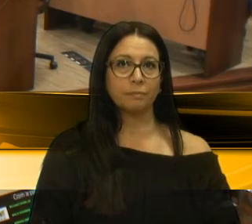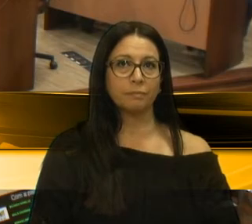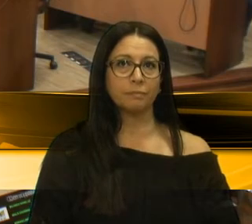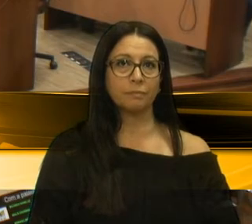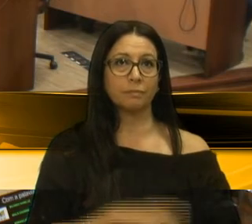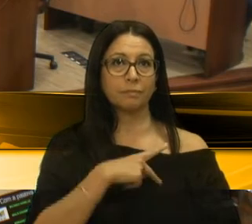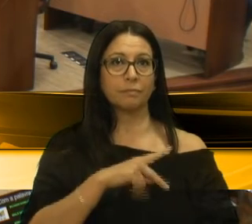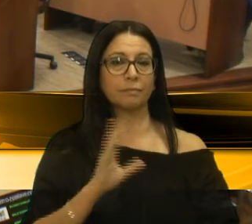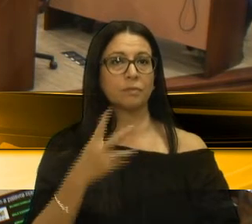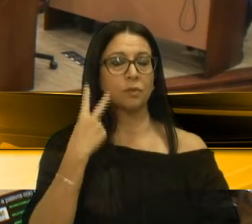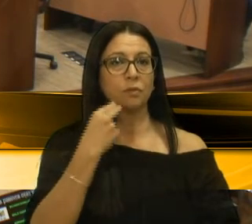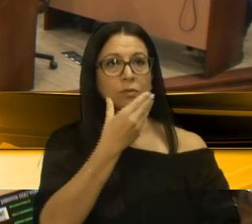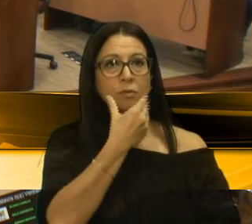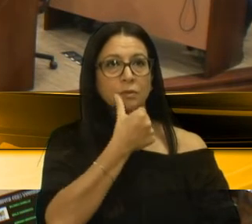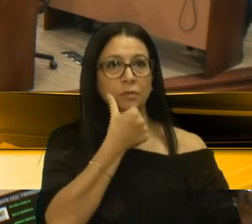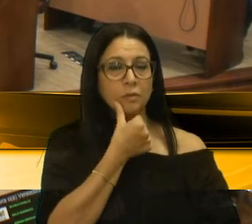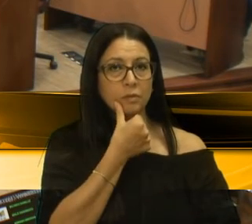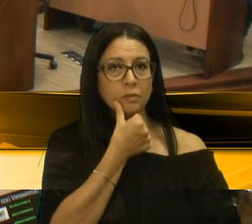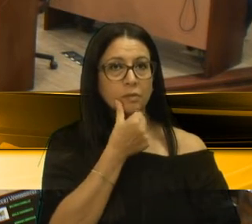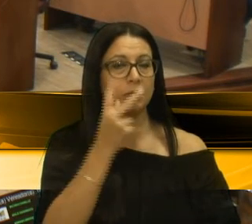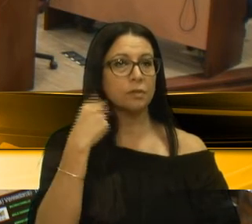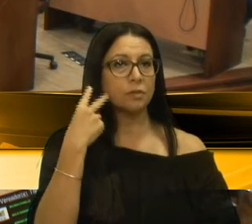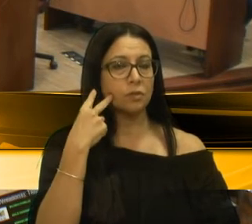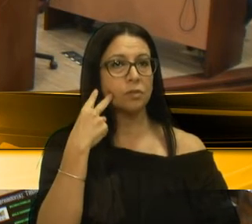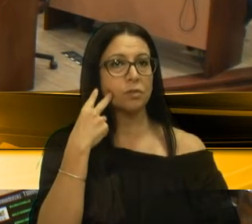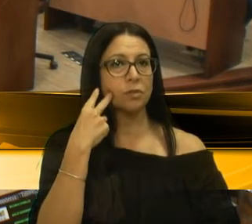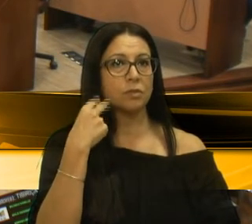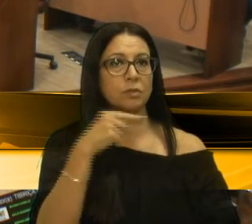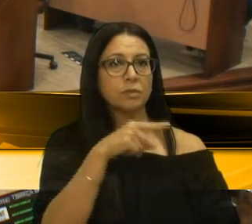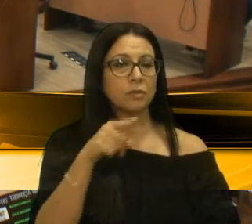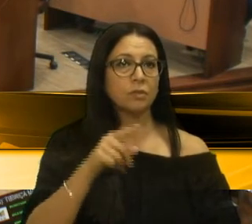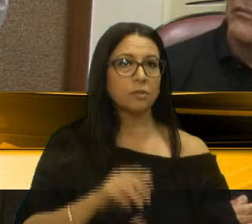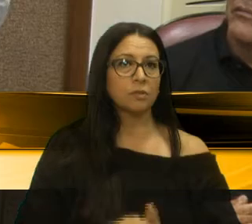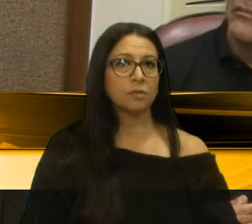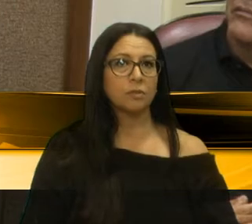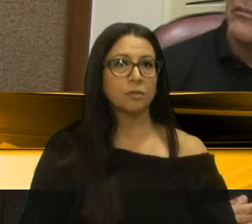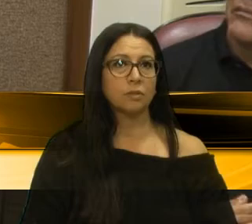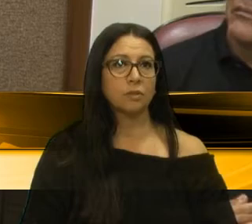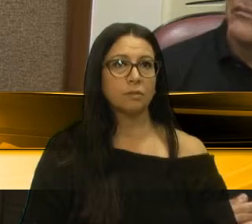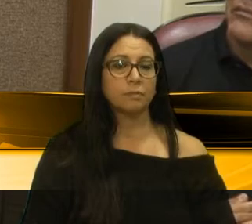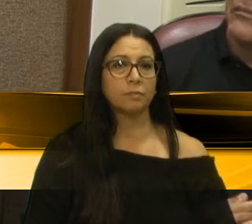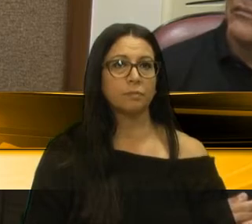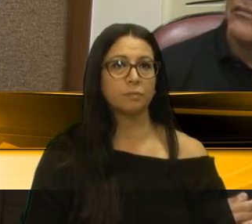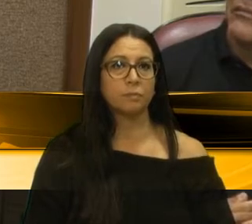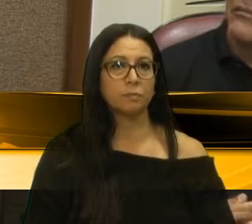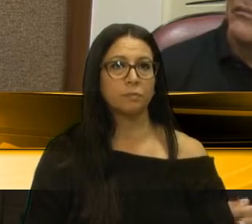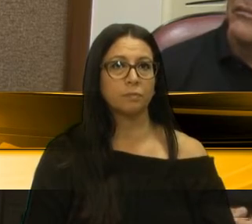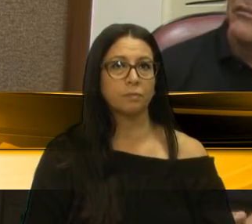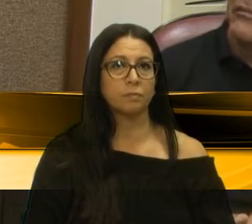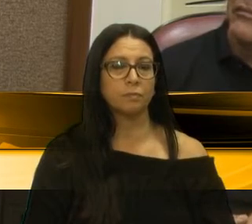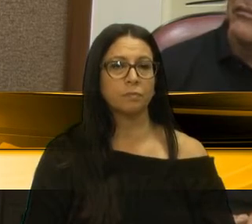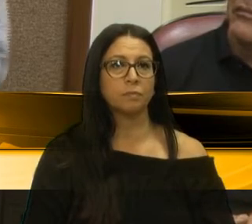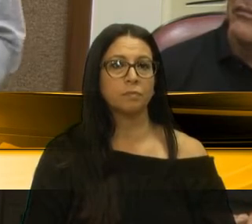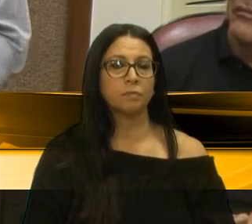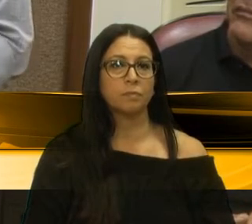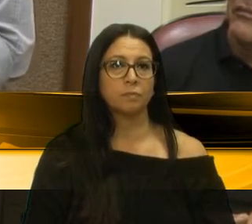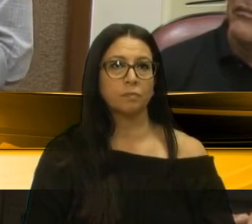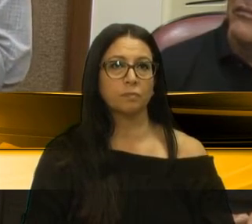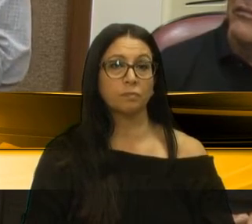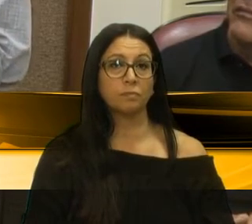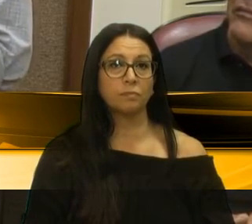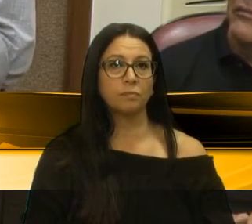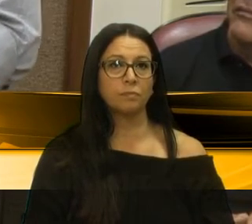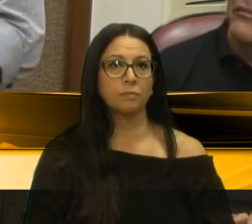senhoras vereadores, senhoras vereadoras e senhores vereadores, a todas as pessoas que estão participando aqui hoje.